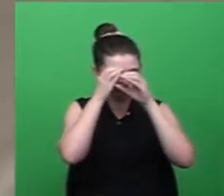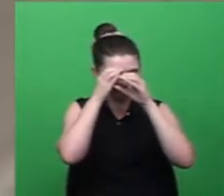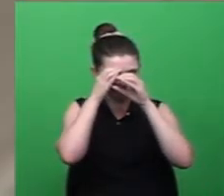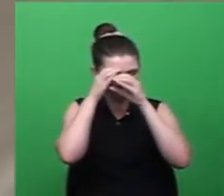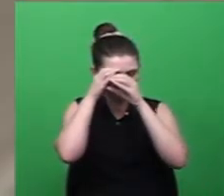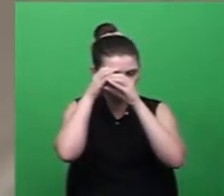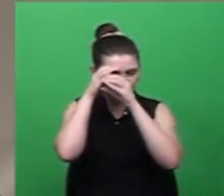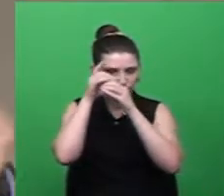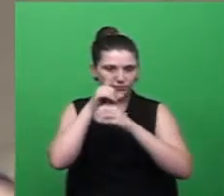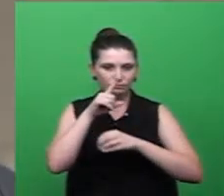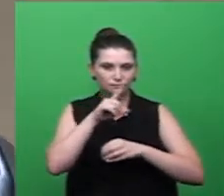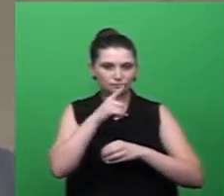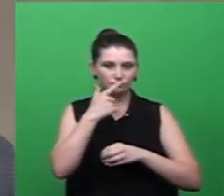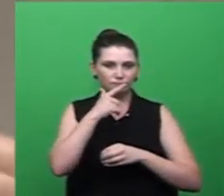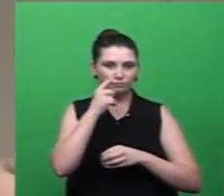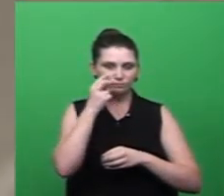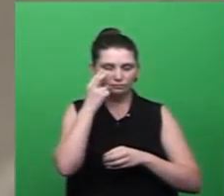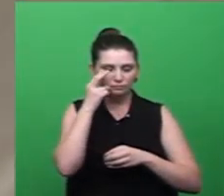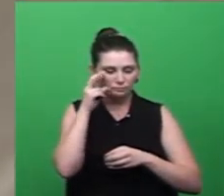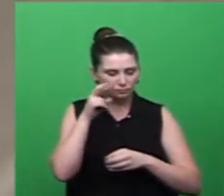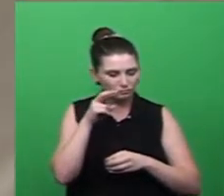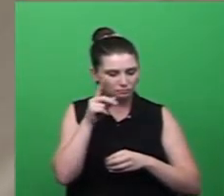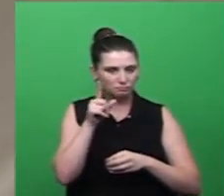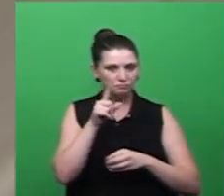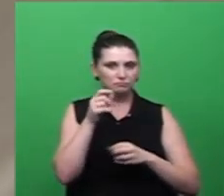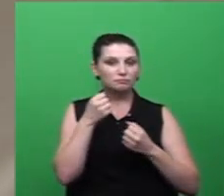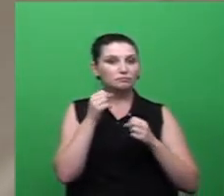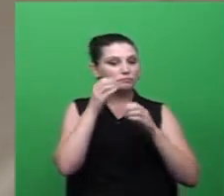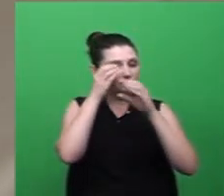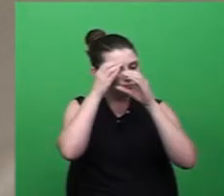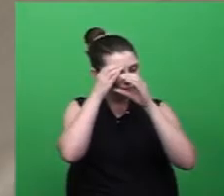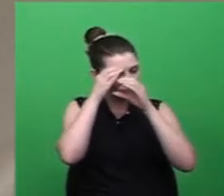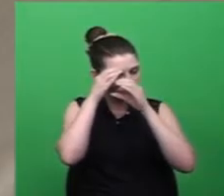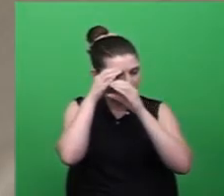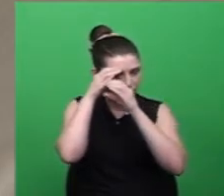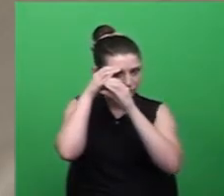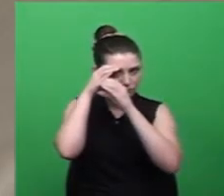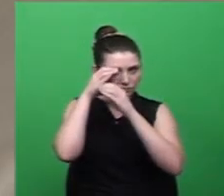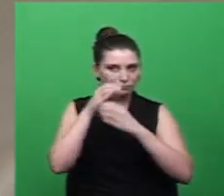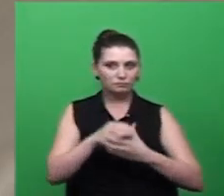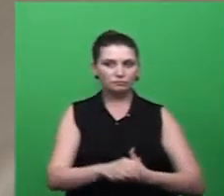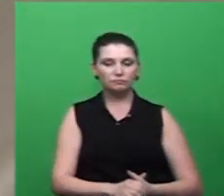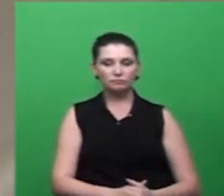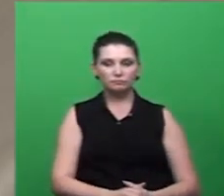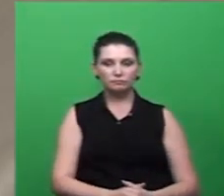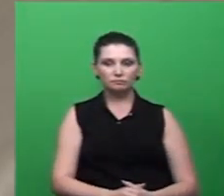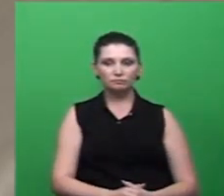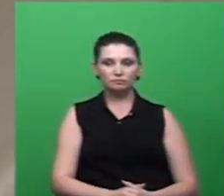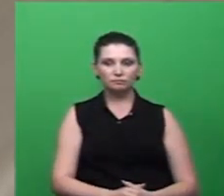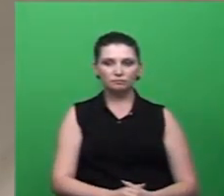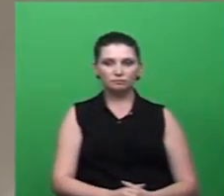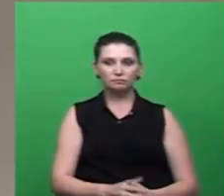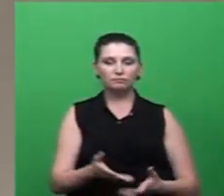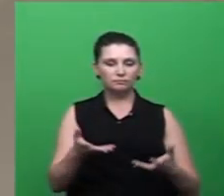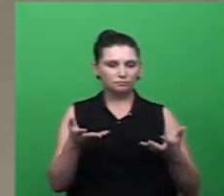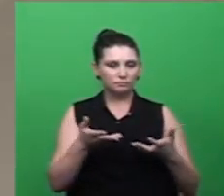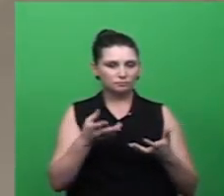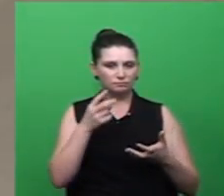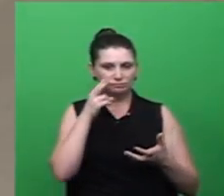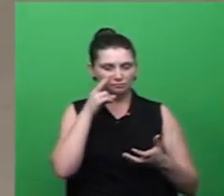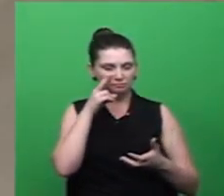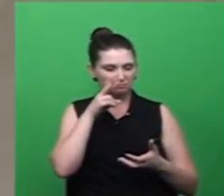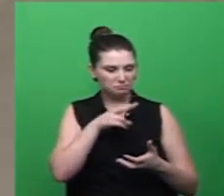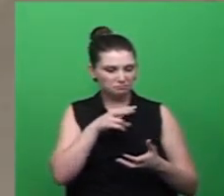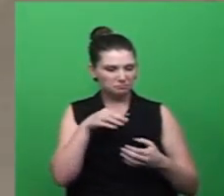é feito a olho nu, como a gente vê em algumas mídias sociais ou algumas outras denúncias, pegando mosquitos na mão e dizendo que aquele é um